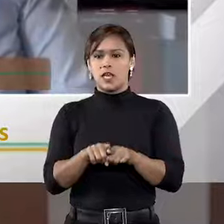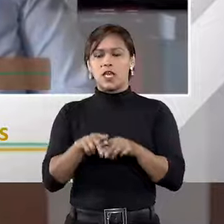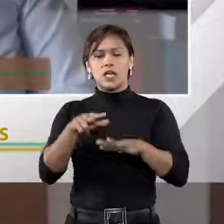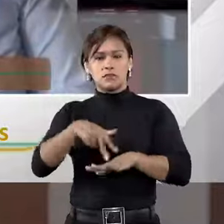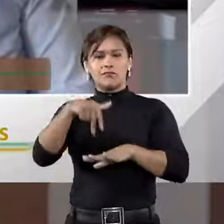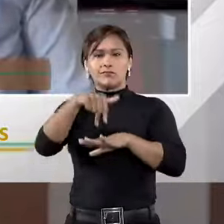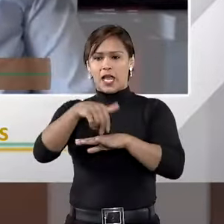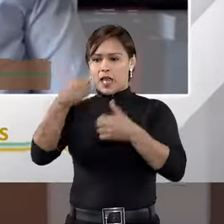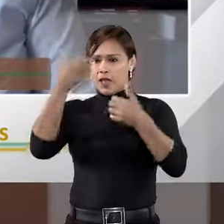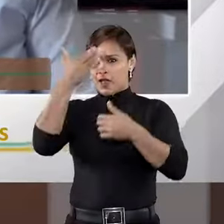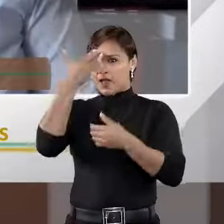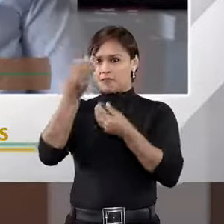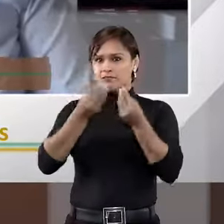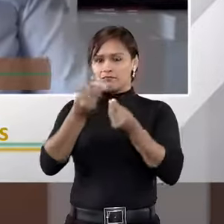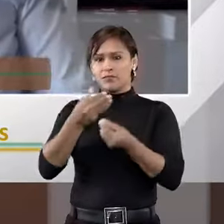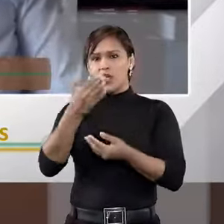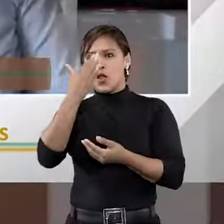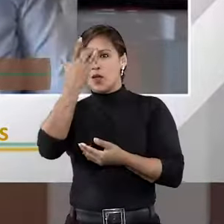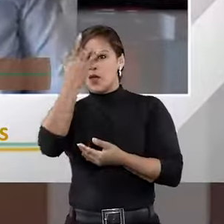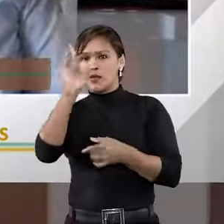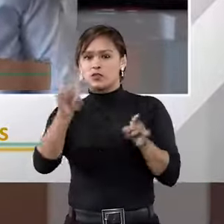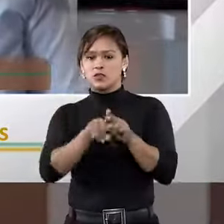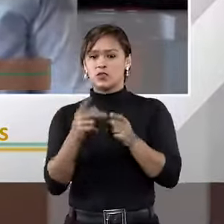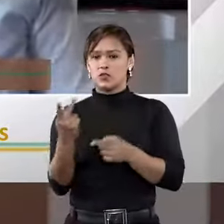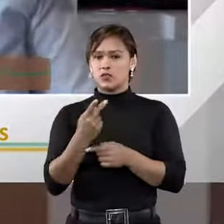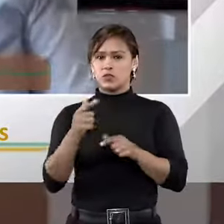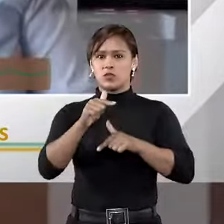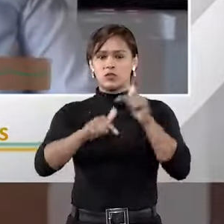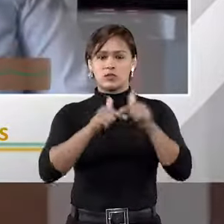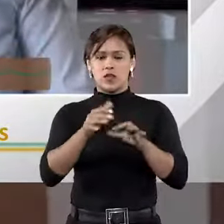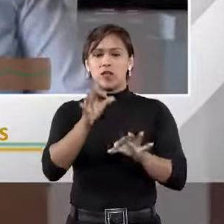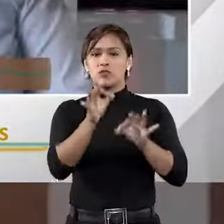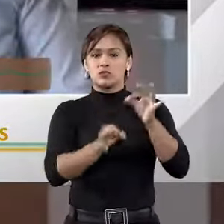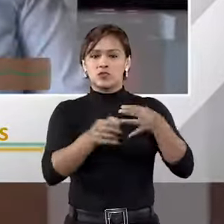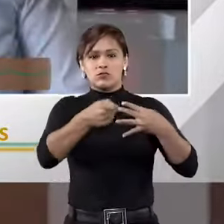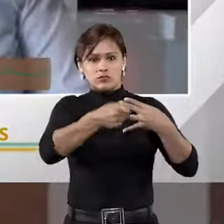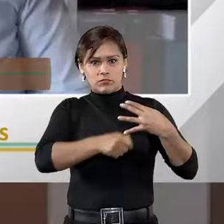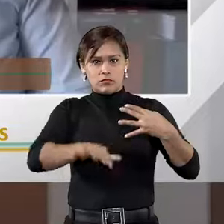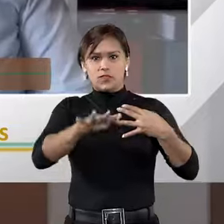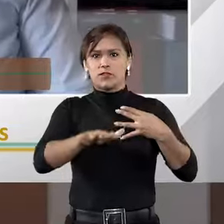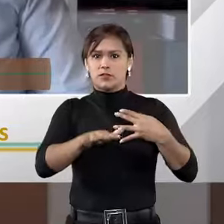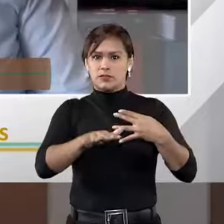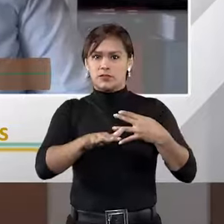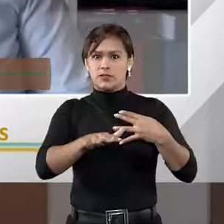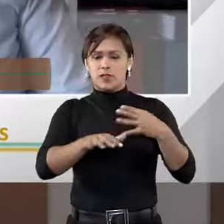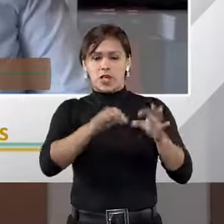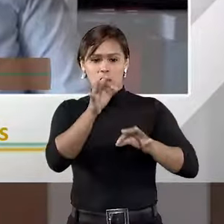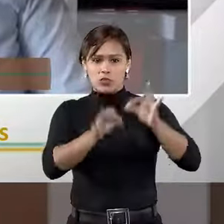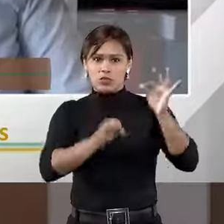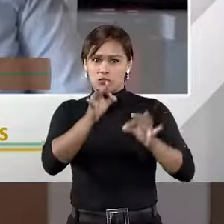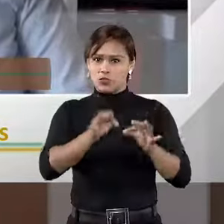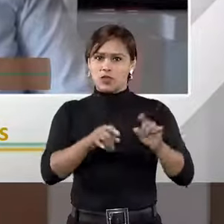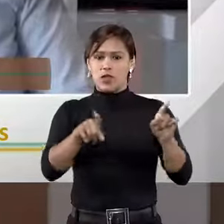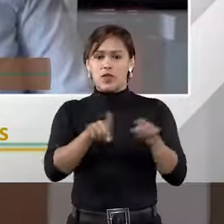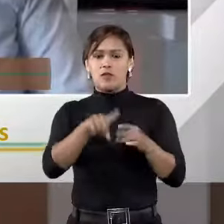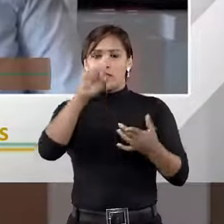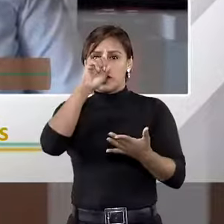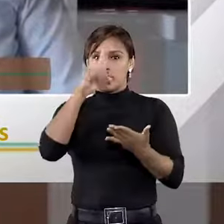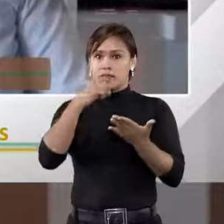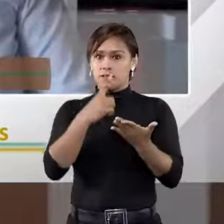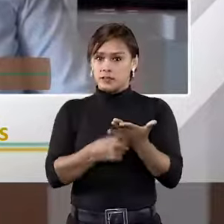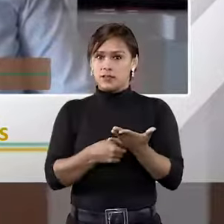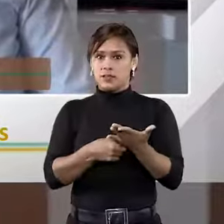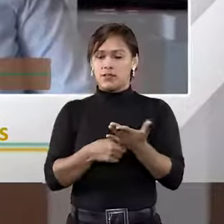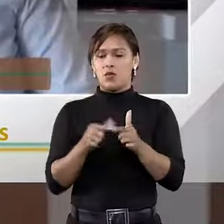meu posicionamento sobre isso, o que ambos exercem é jurisdição. Eles exercem jurisdição, eles decidem